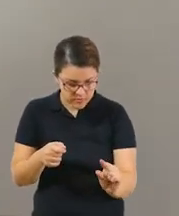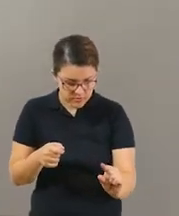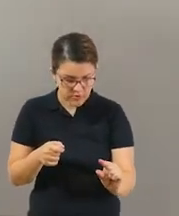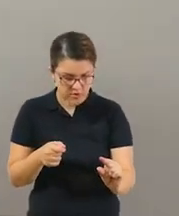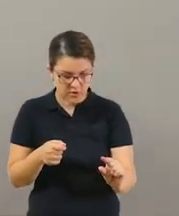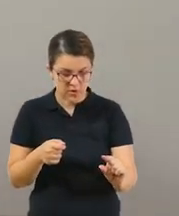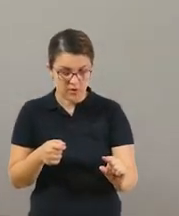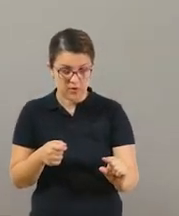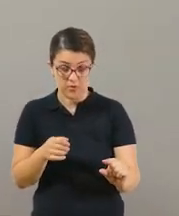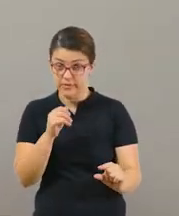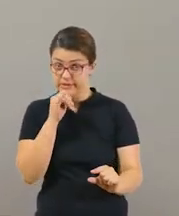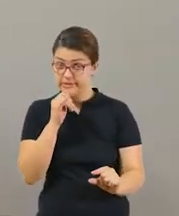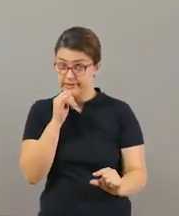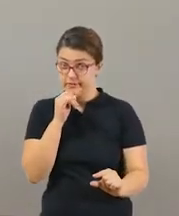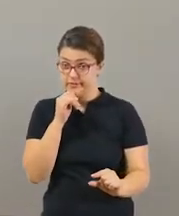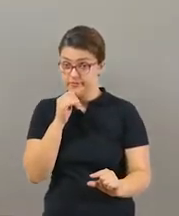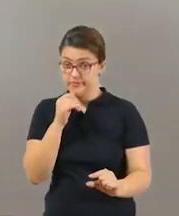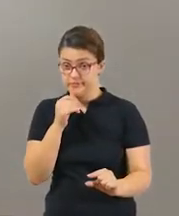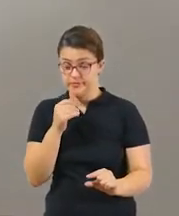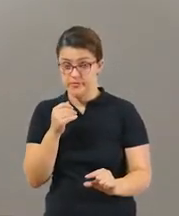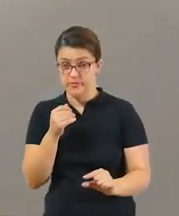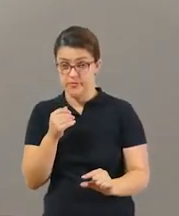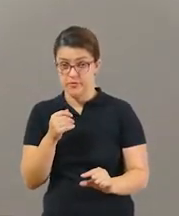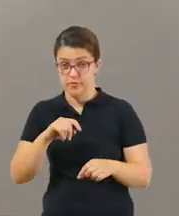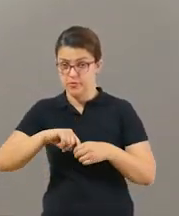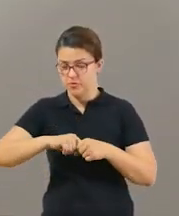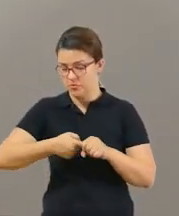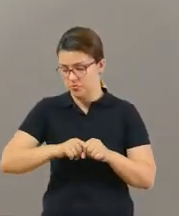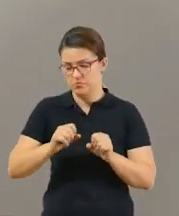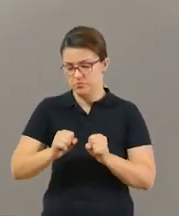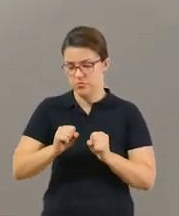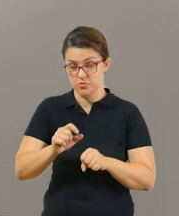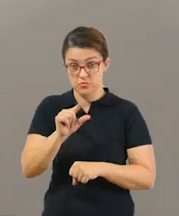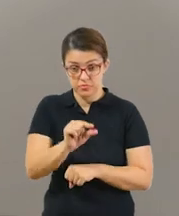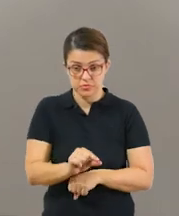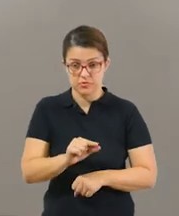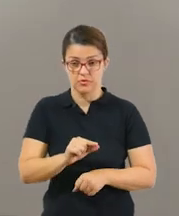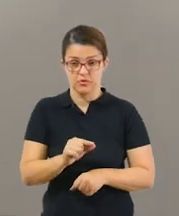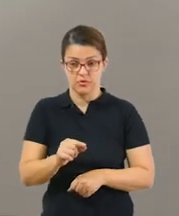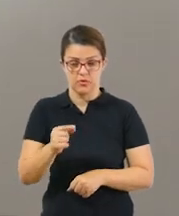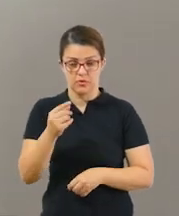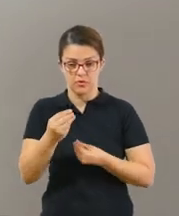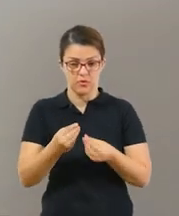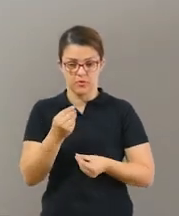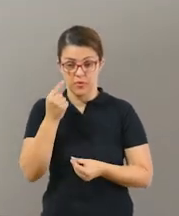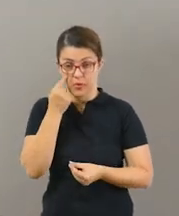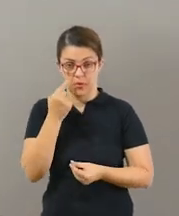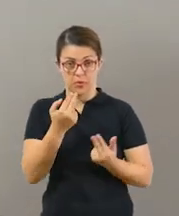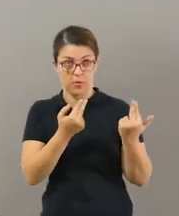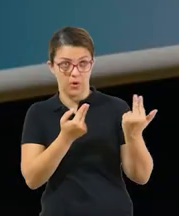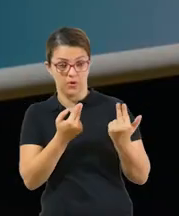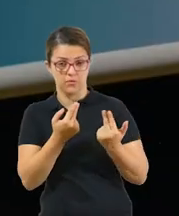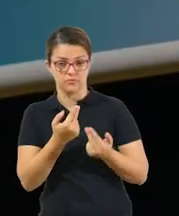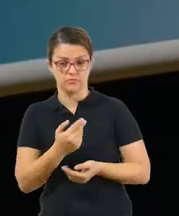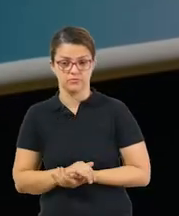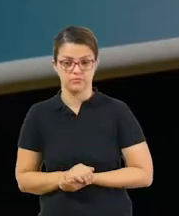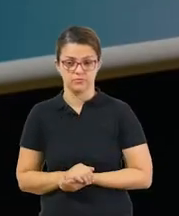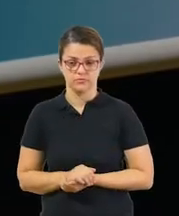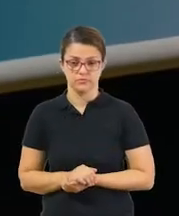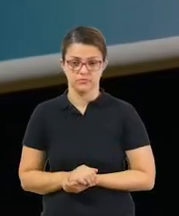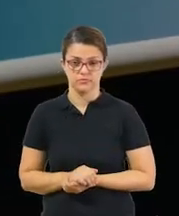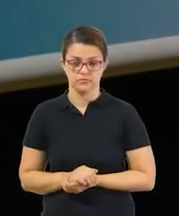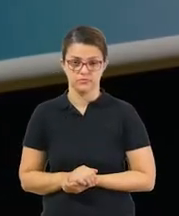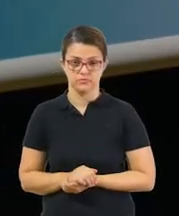o movimento, tá? Então, vou fazer aqui um exemplo com um apontador. Pode ser um objeto até menor que você tiver em casa. Ele vai ter que fazer a mesma coisa, ó.